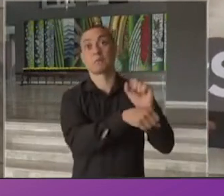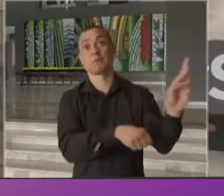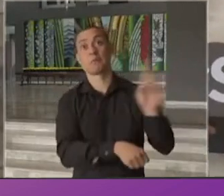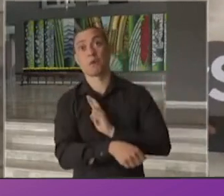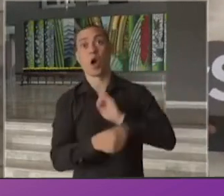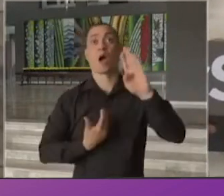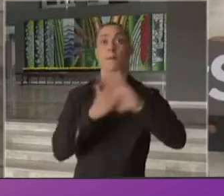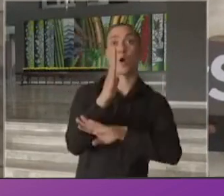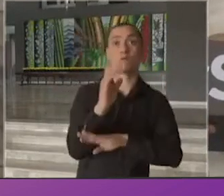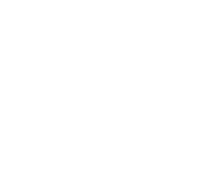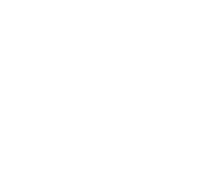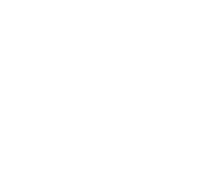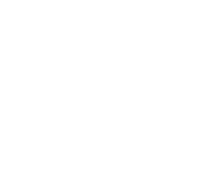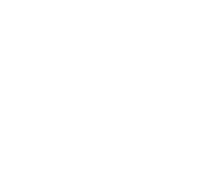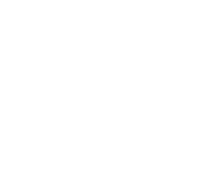obtenção da autorização.